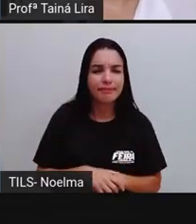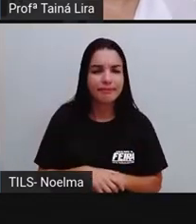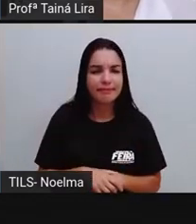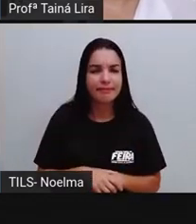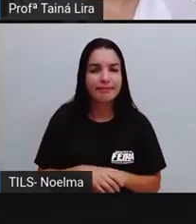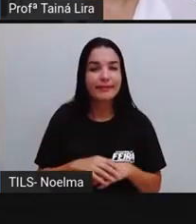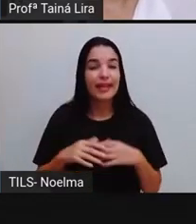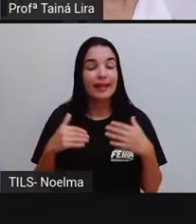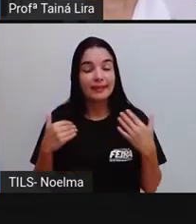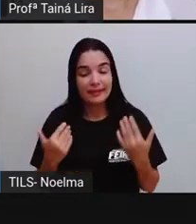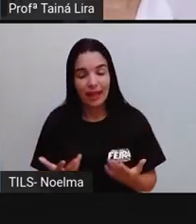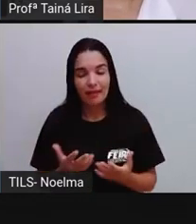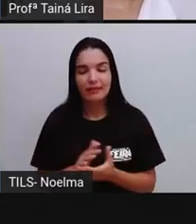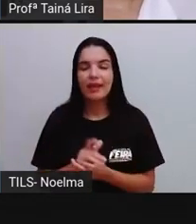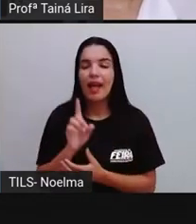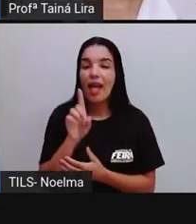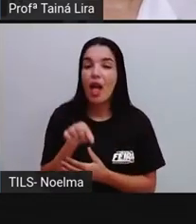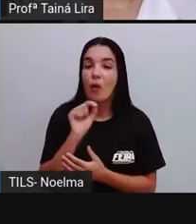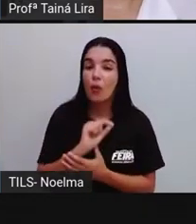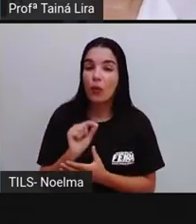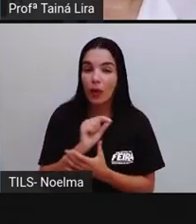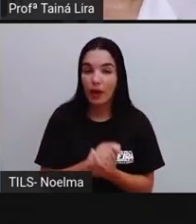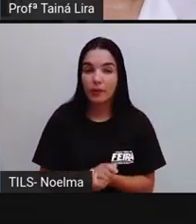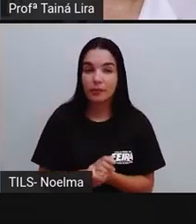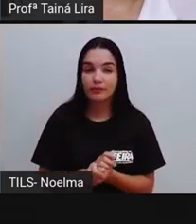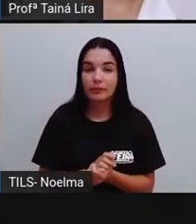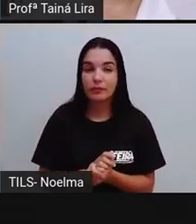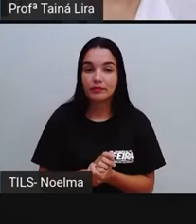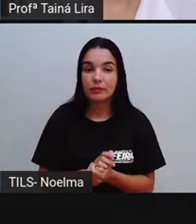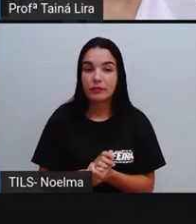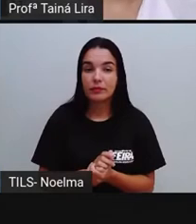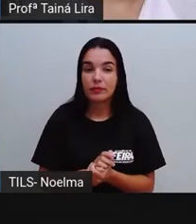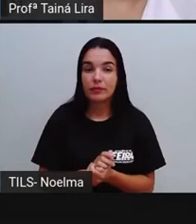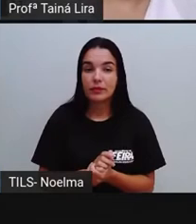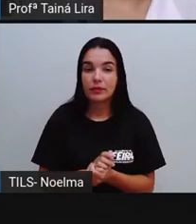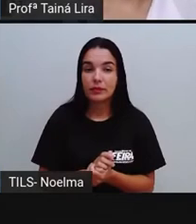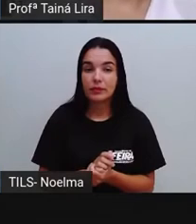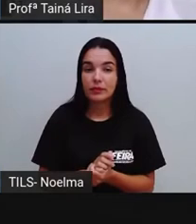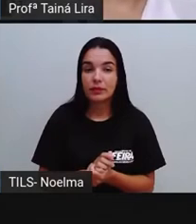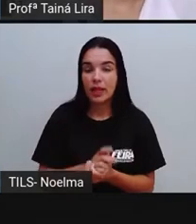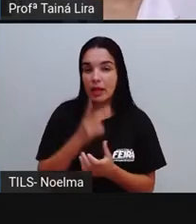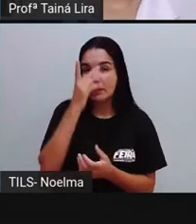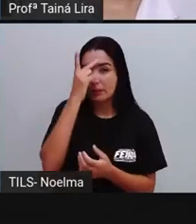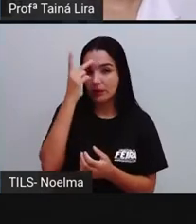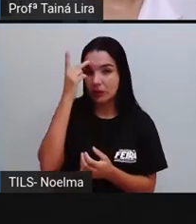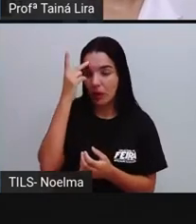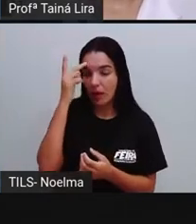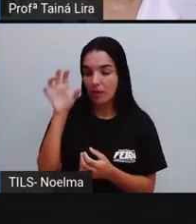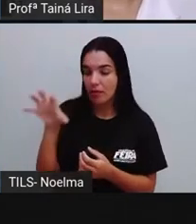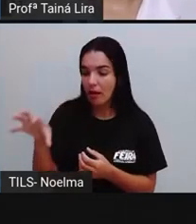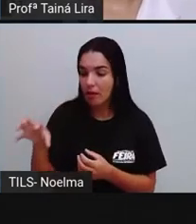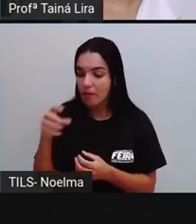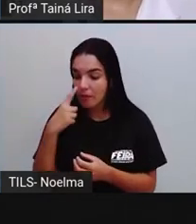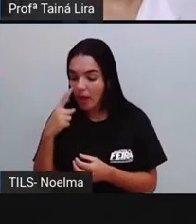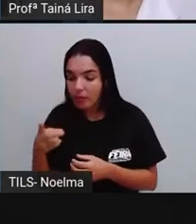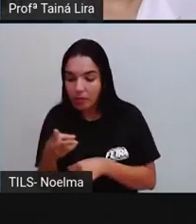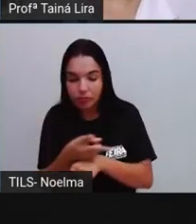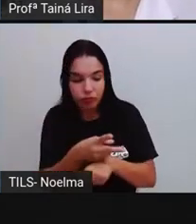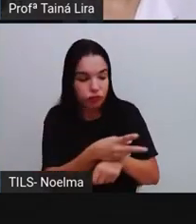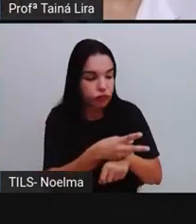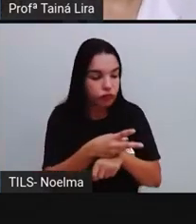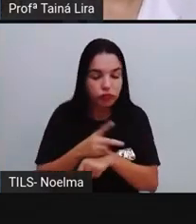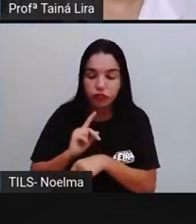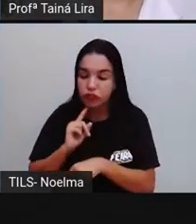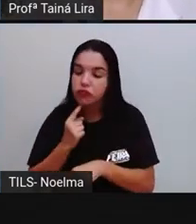seletiva, né, é realizada pelos catadores, tá? Então, essas